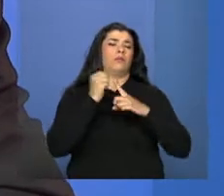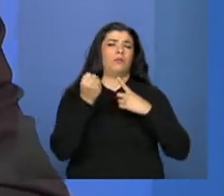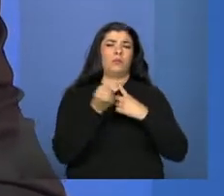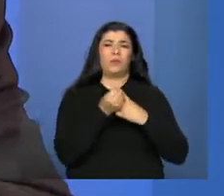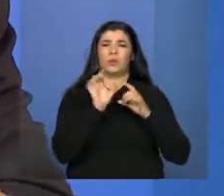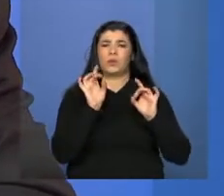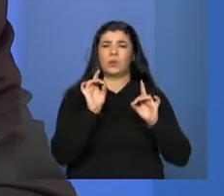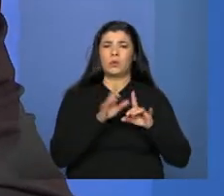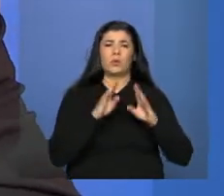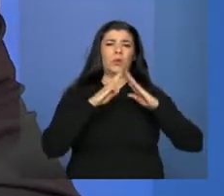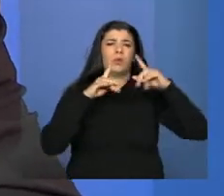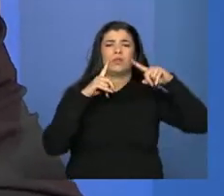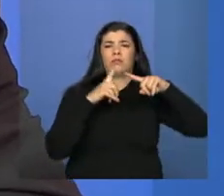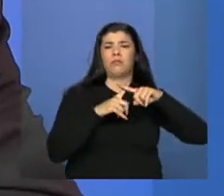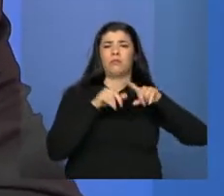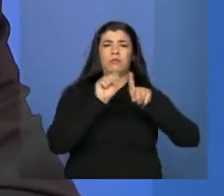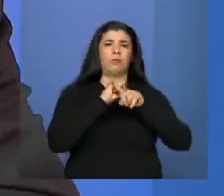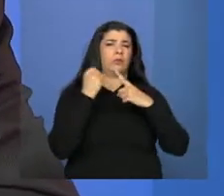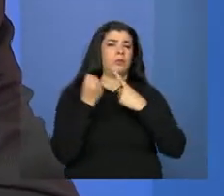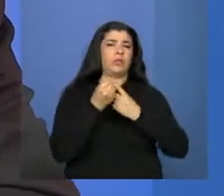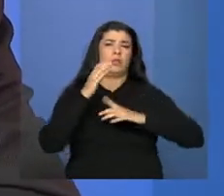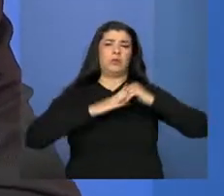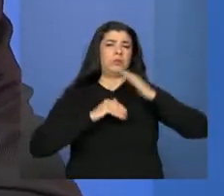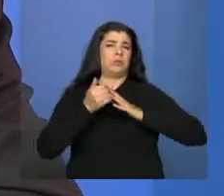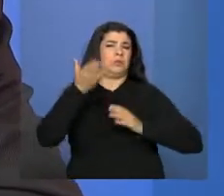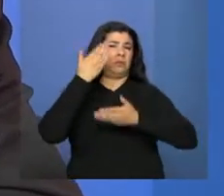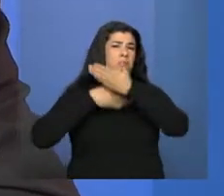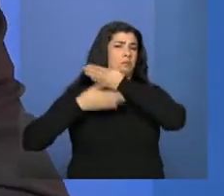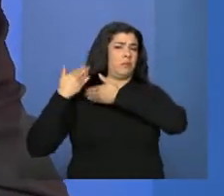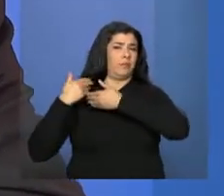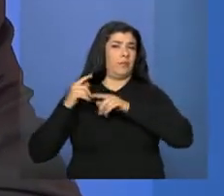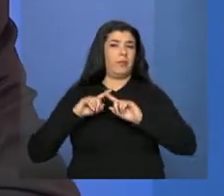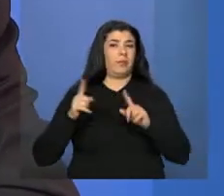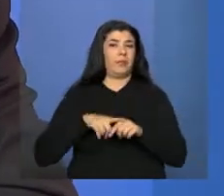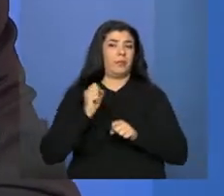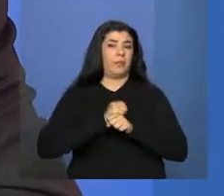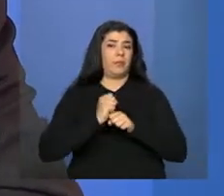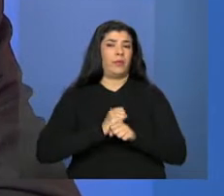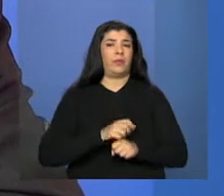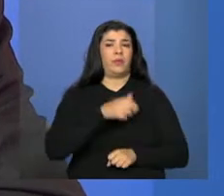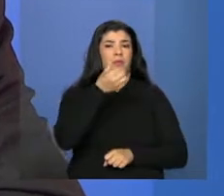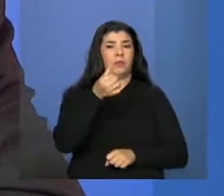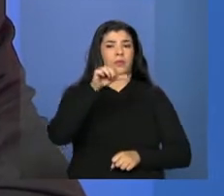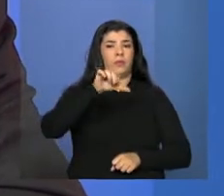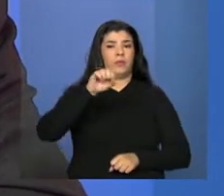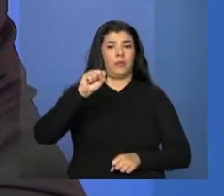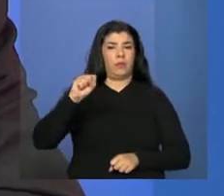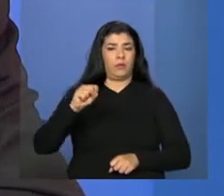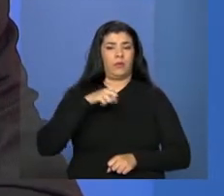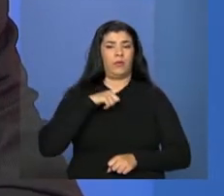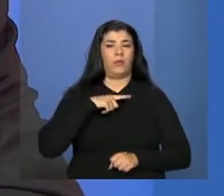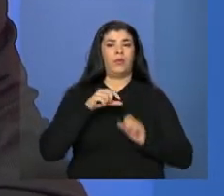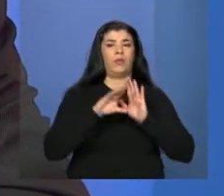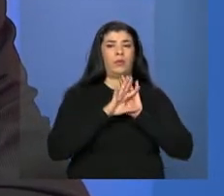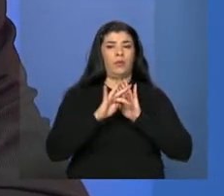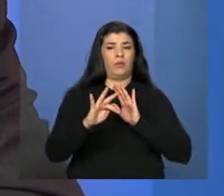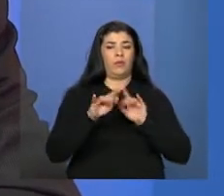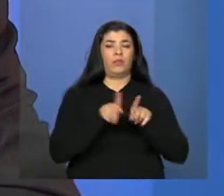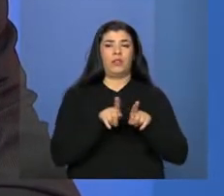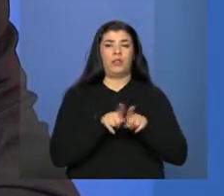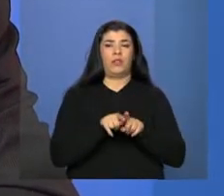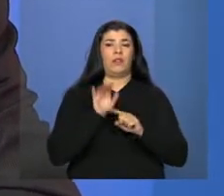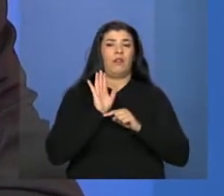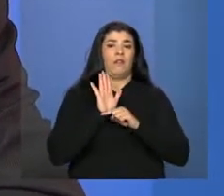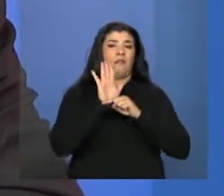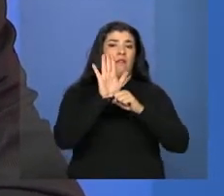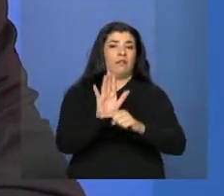geral, pela igreja, enfim. E só em 88, com a nossa Constituição Federal, é que a assistência social, ela ganha um